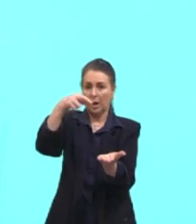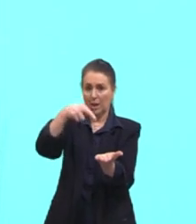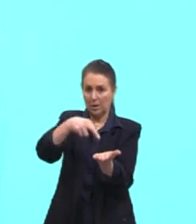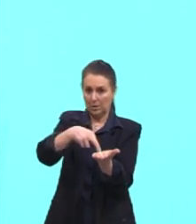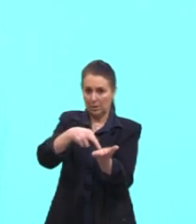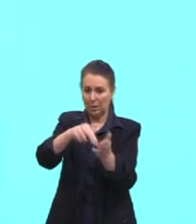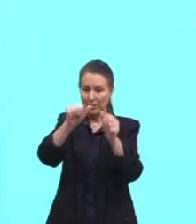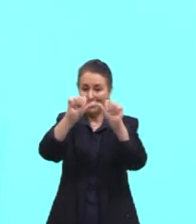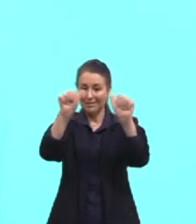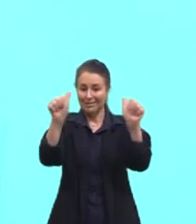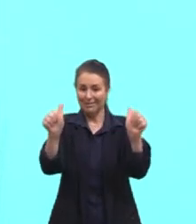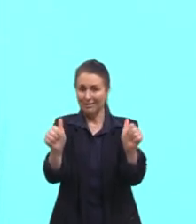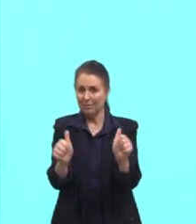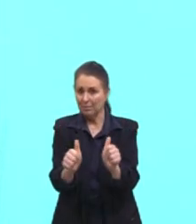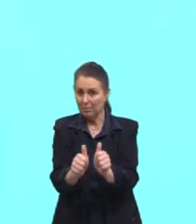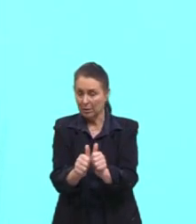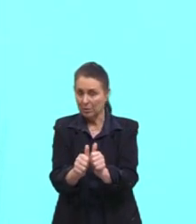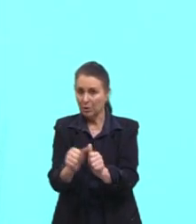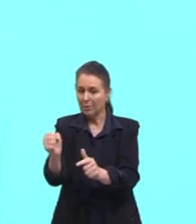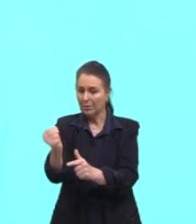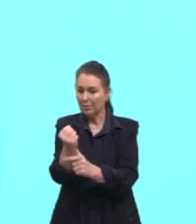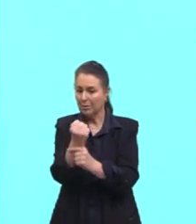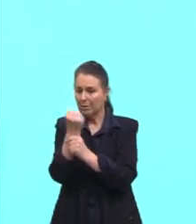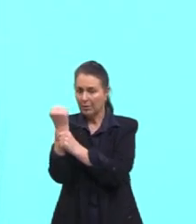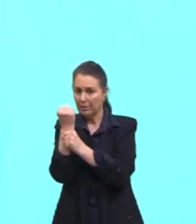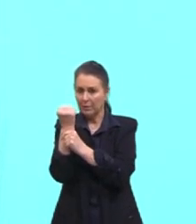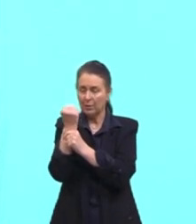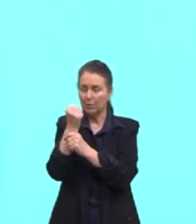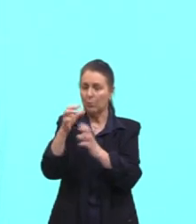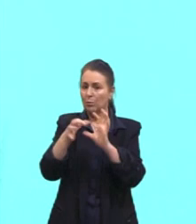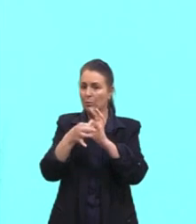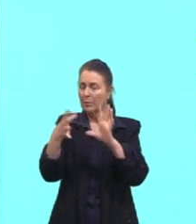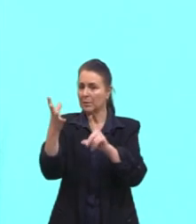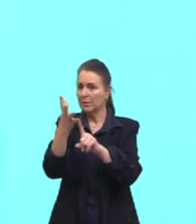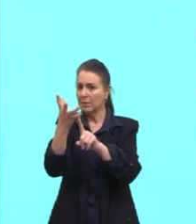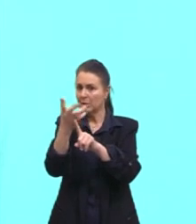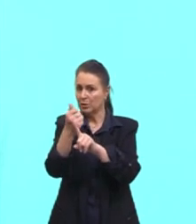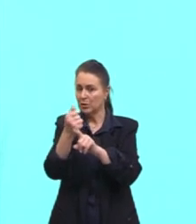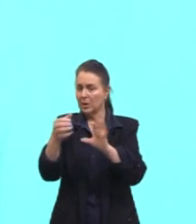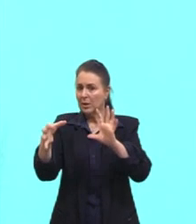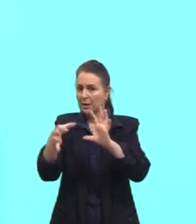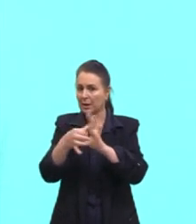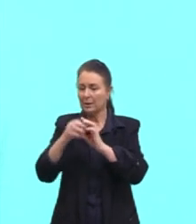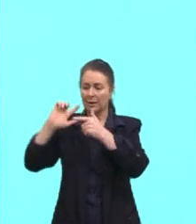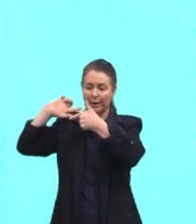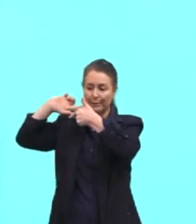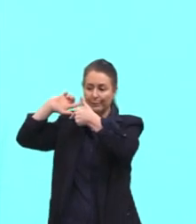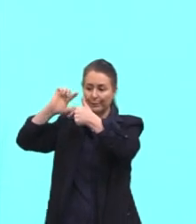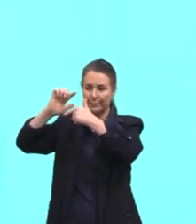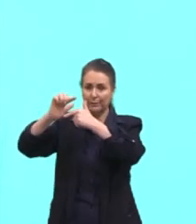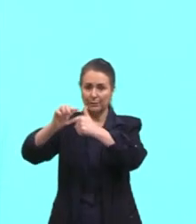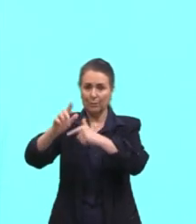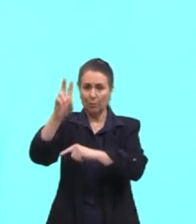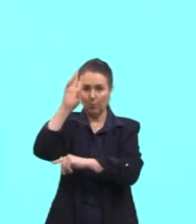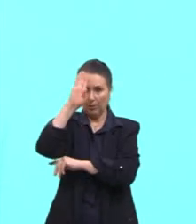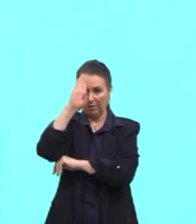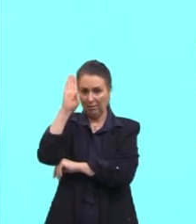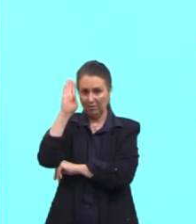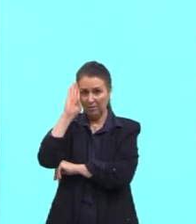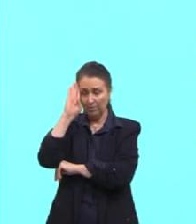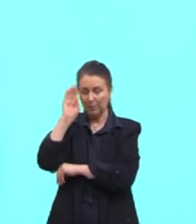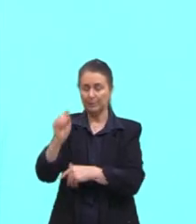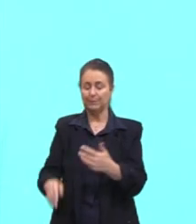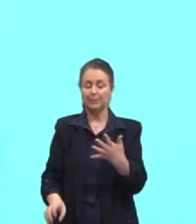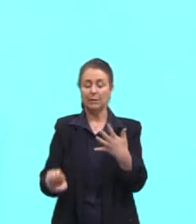retratadas, defendendo uma liberdade artística ligada à tradição acadêmica? Ou